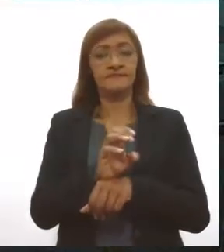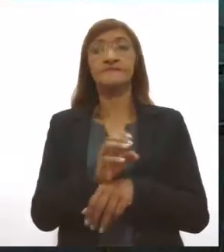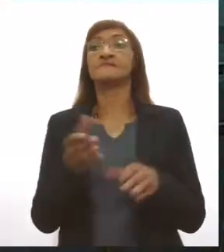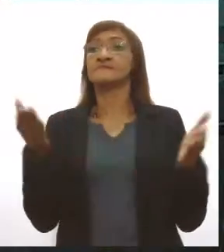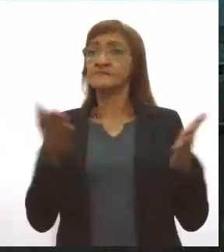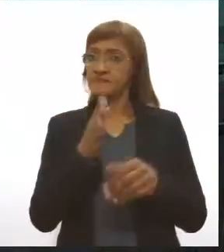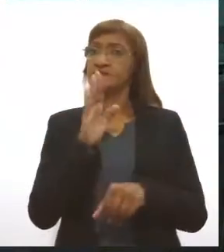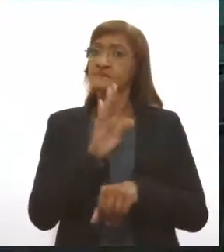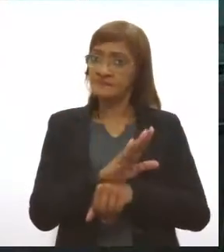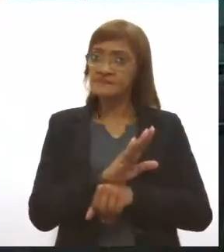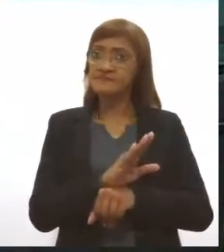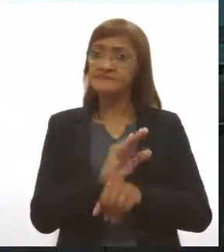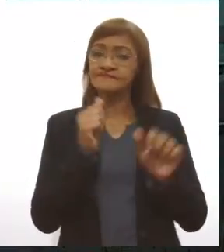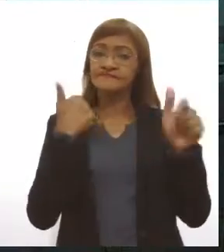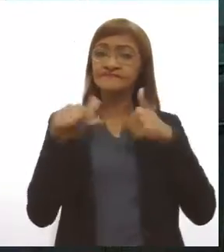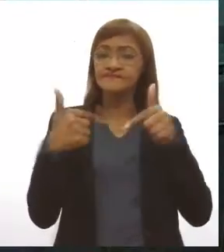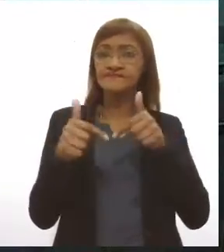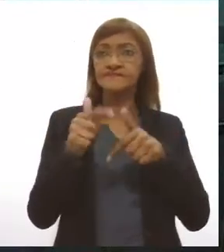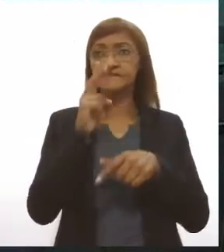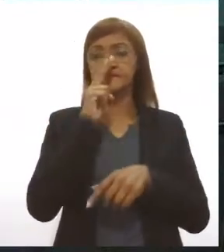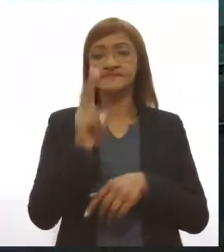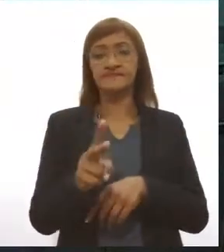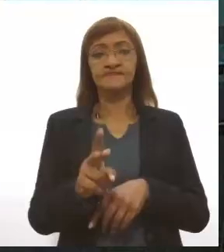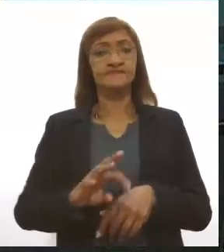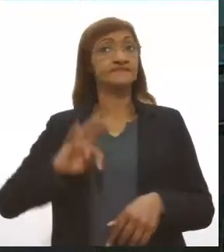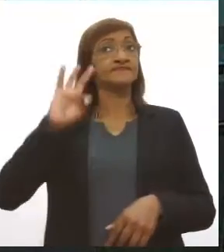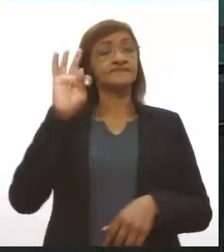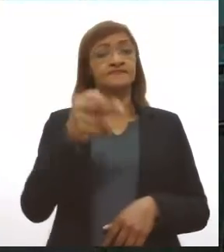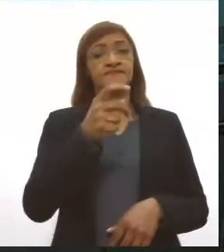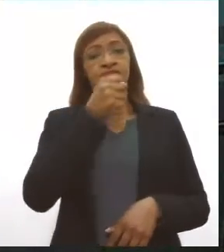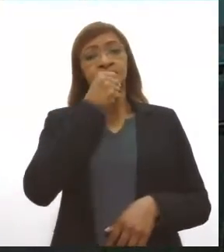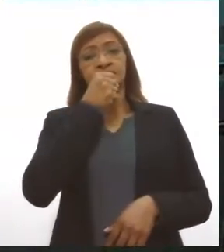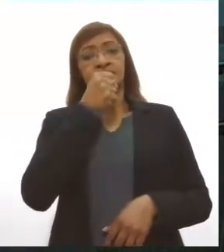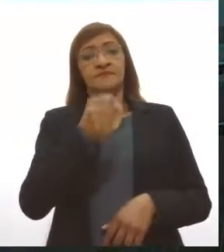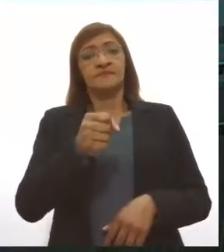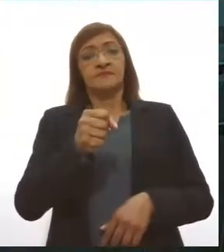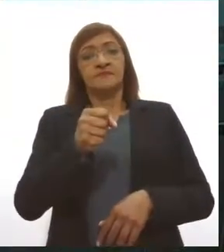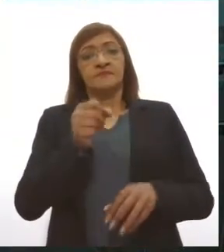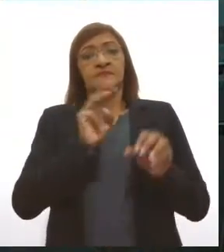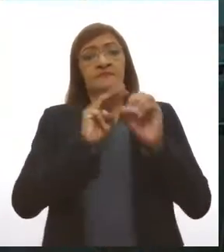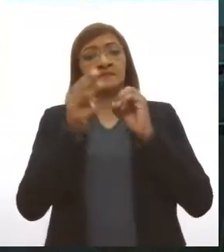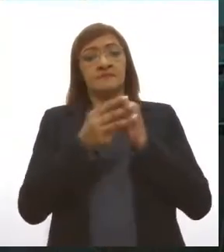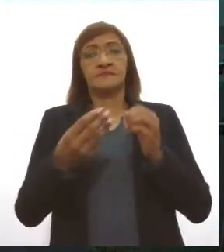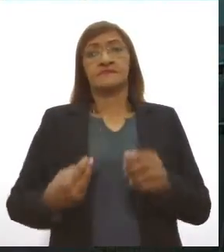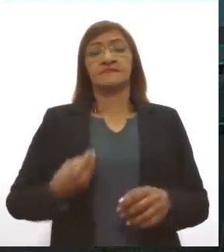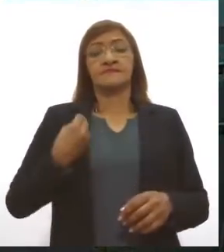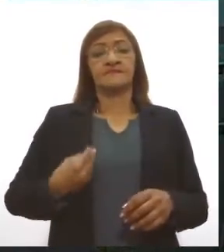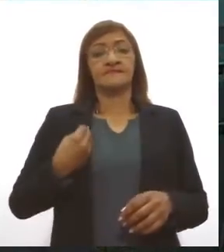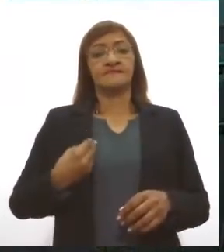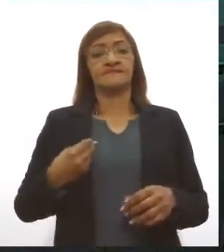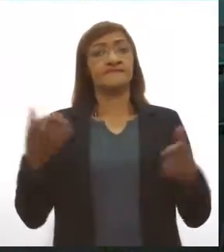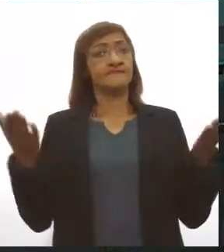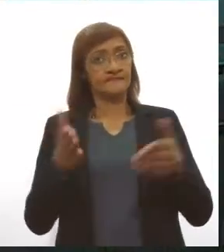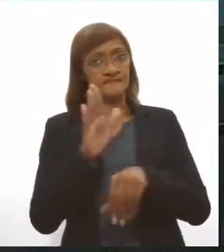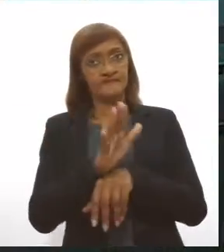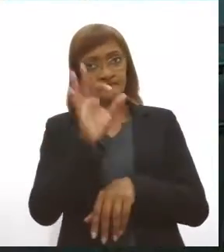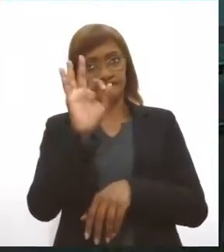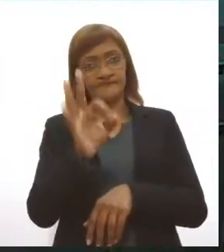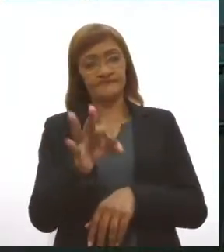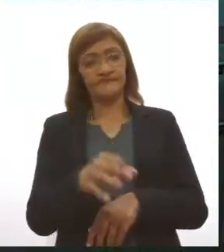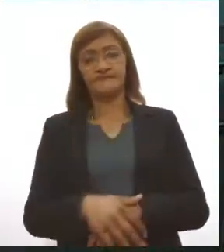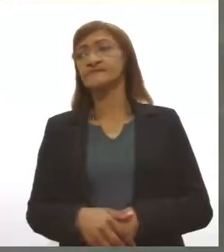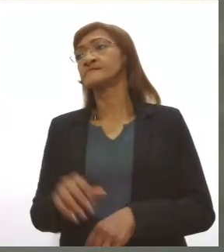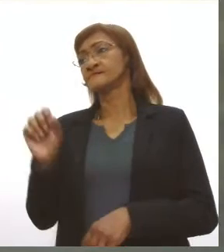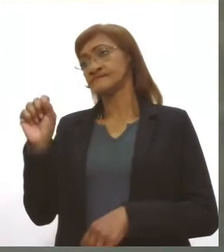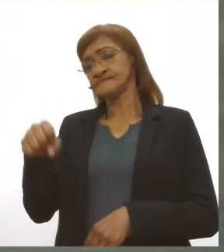muito produtiva, Júnior? Inclusive, todos os jornalistas da agência de notícias Alesi estão preparados para hoje à tarde, né? Isso mesmo.